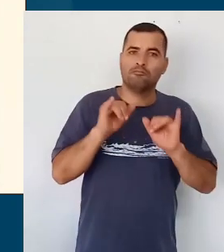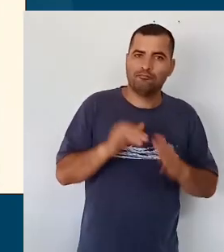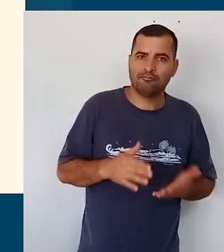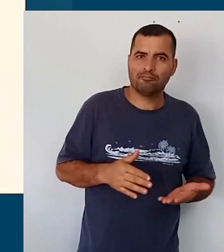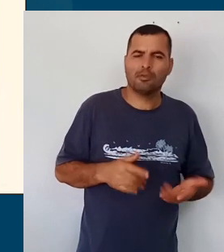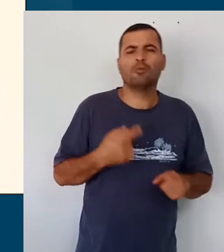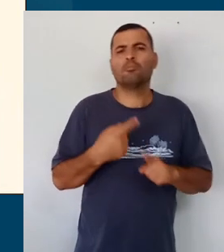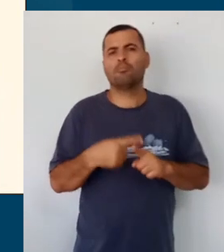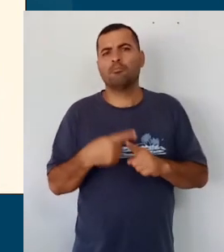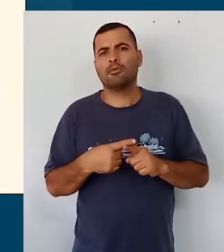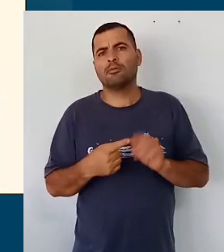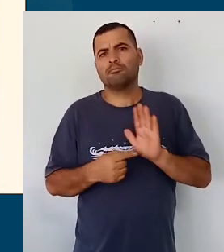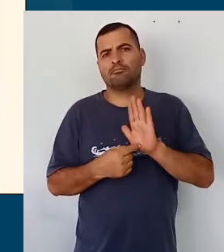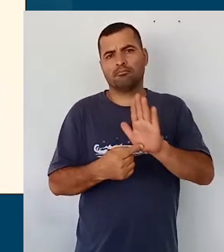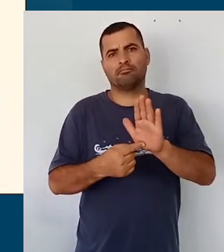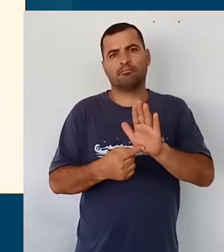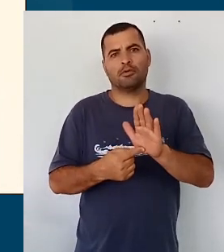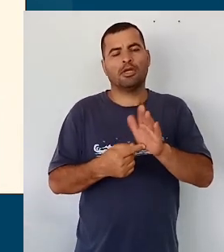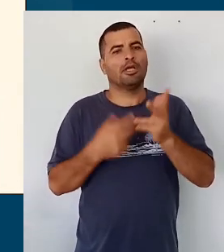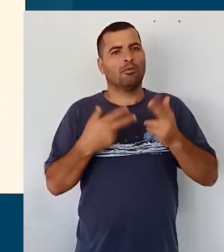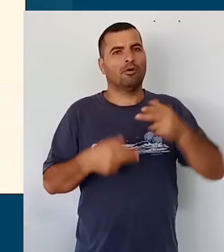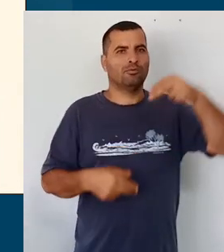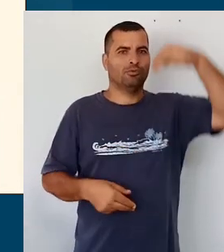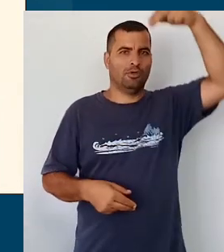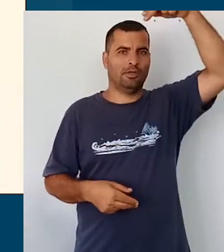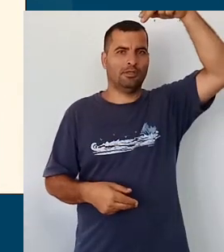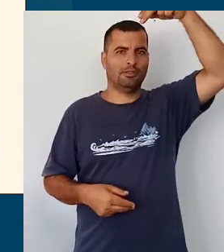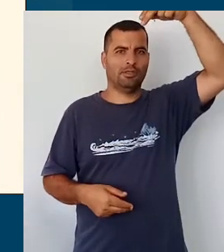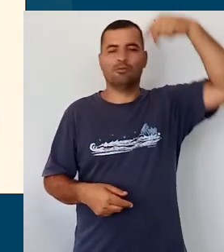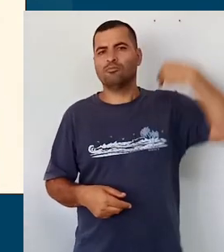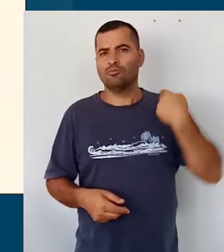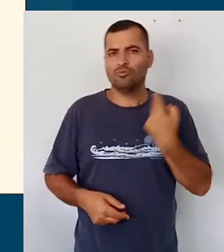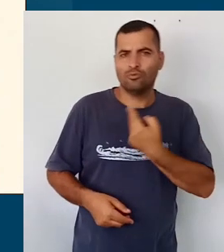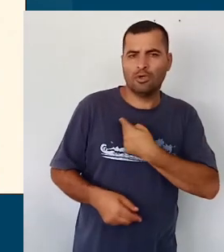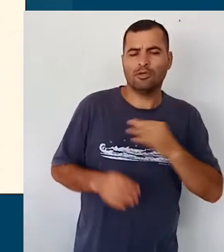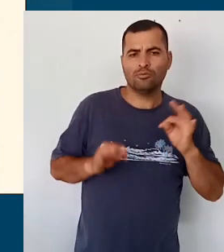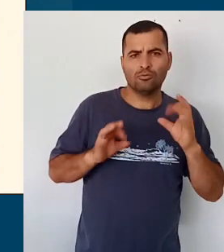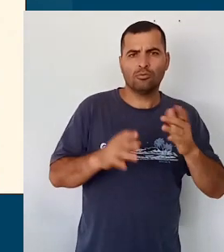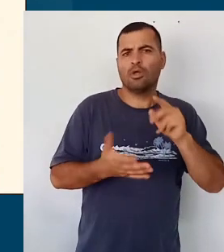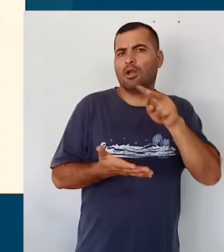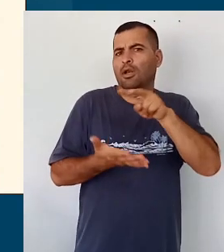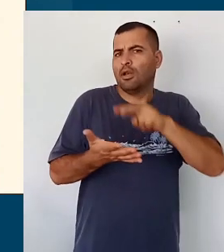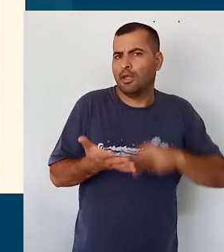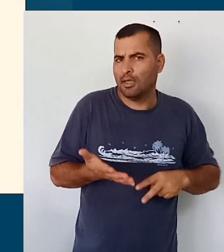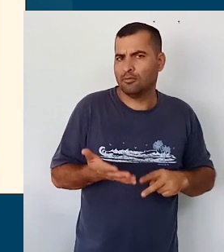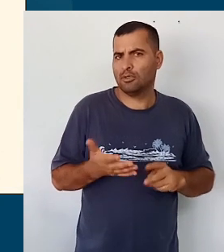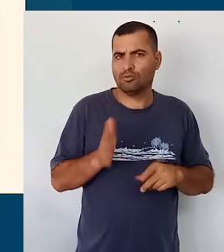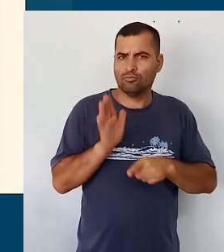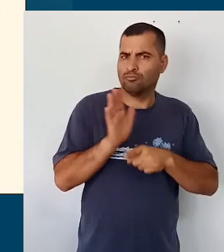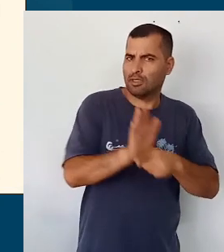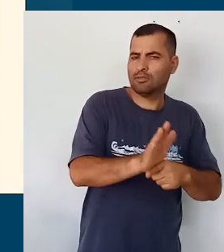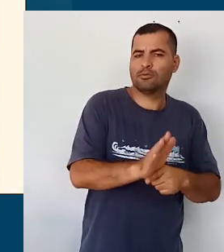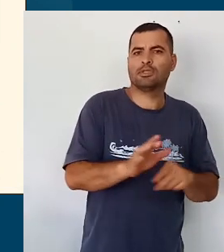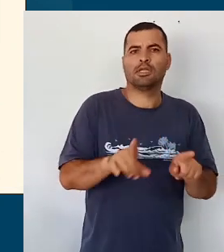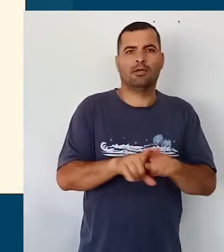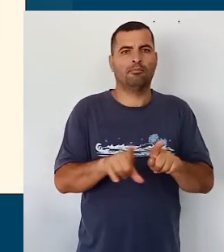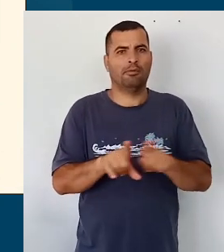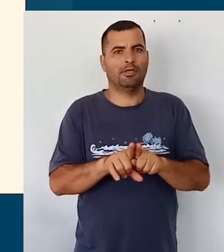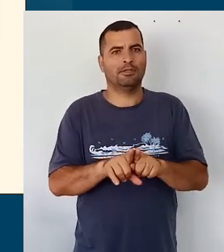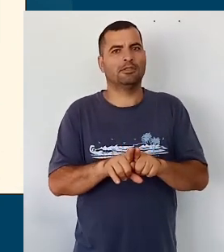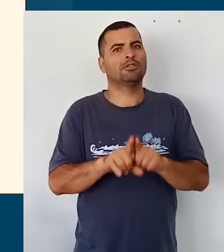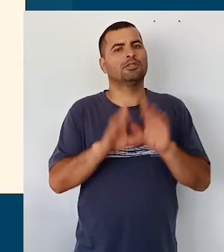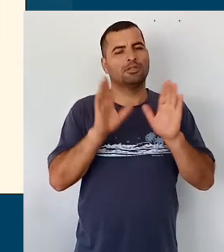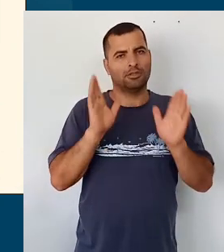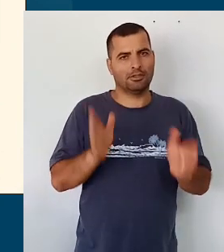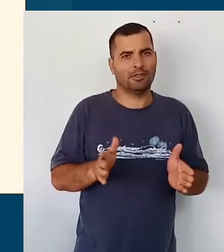por que a gente colocou isso? Para dar um norte, para que quando todos estiverem lendo e contribuindo, agora quando a gente for colocar na